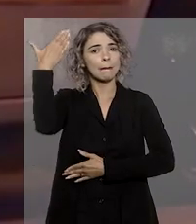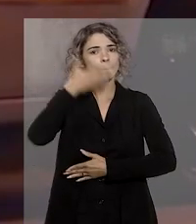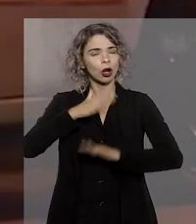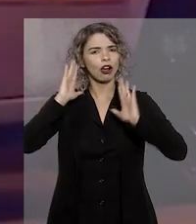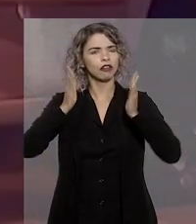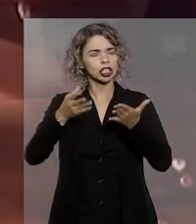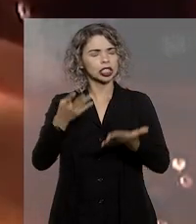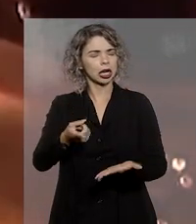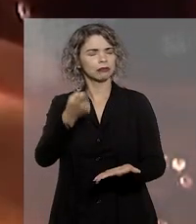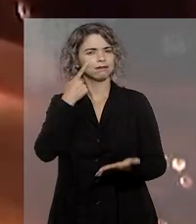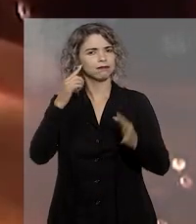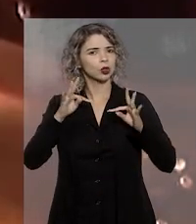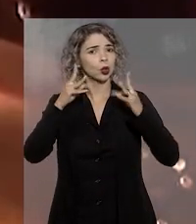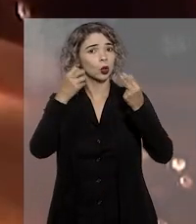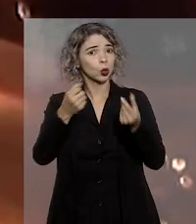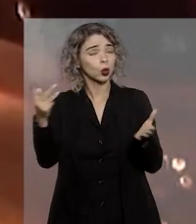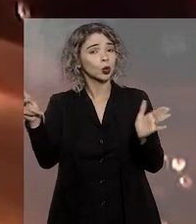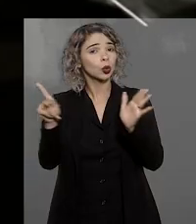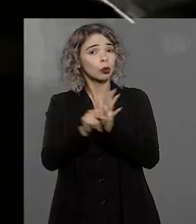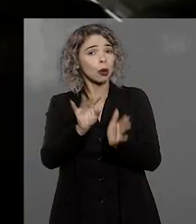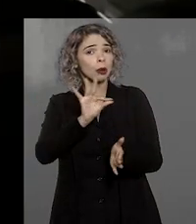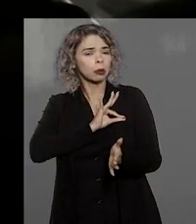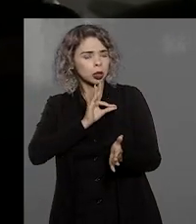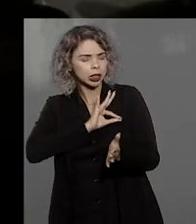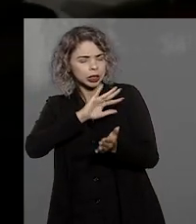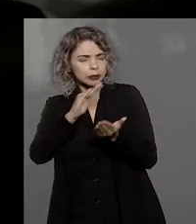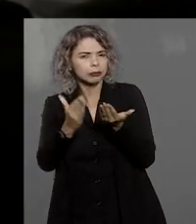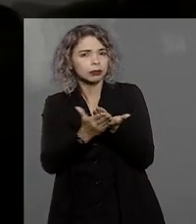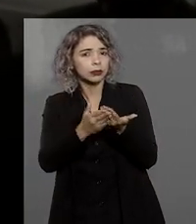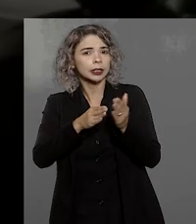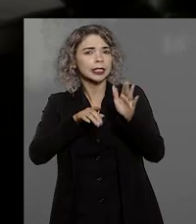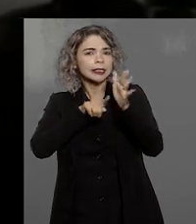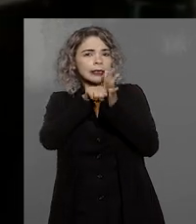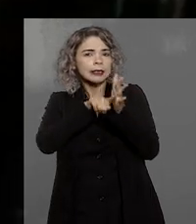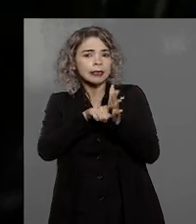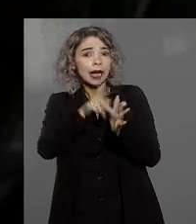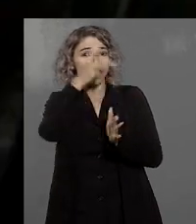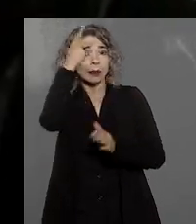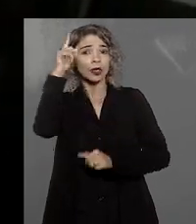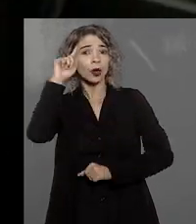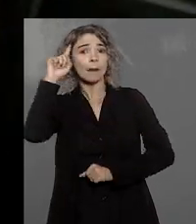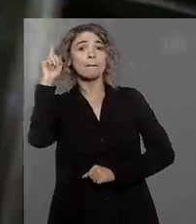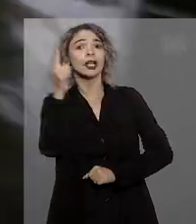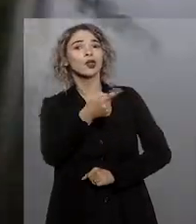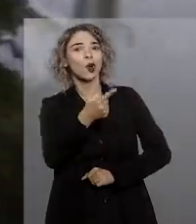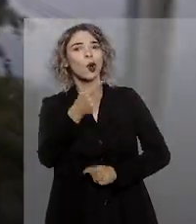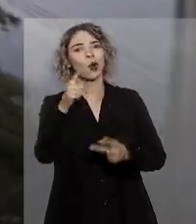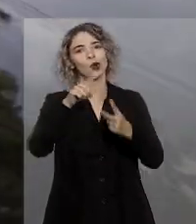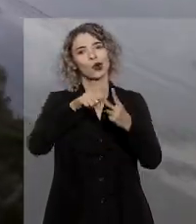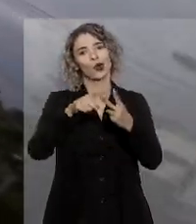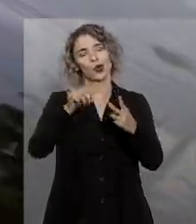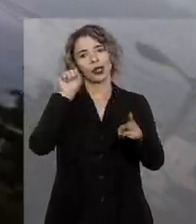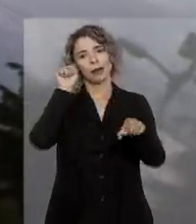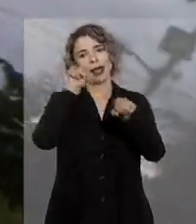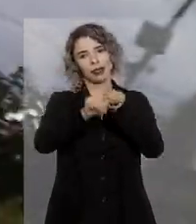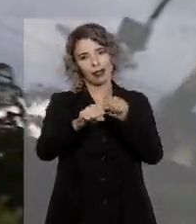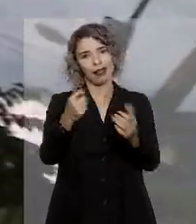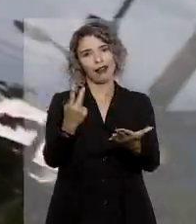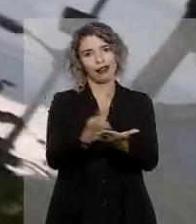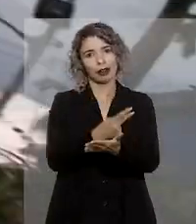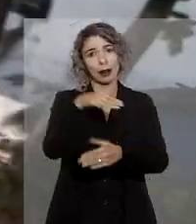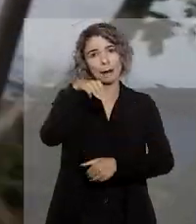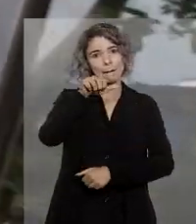acesso às provas já produzidas e documentadas no inquérito policial que investiga os supostos mandantes dos assassinatos dos dois